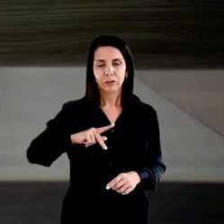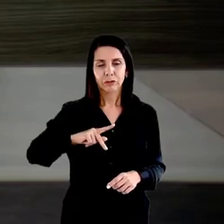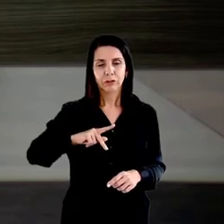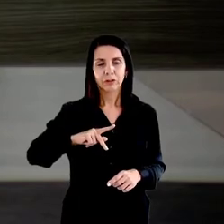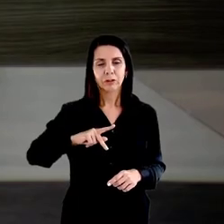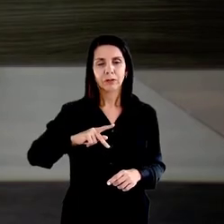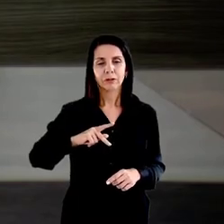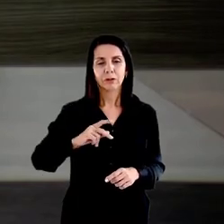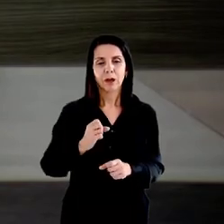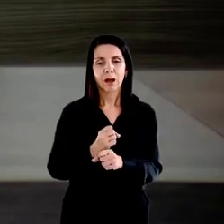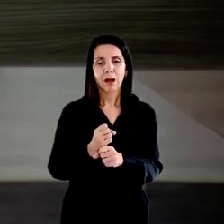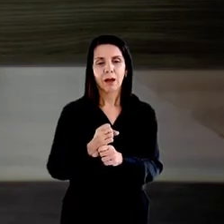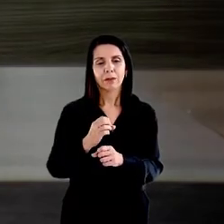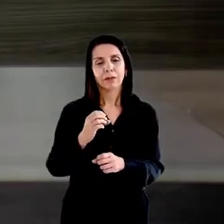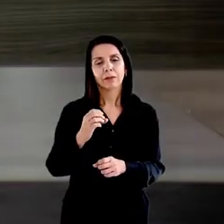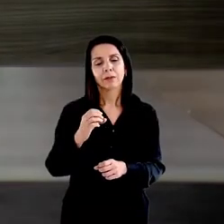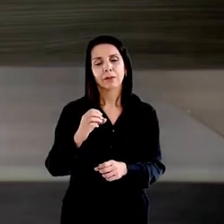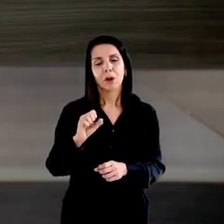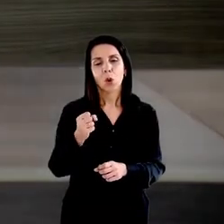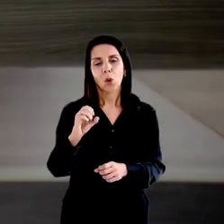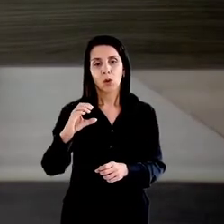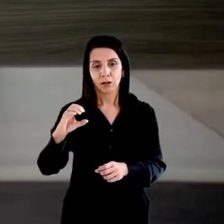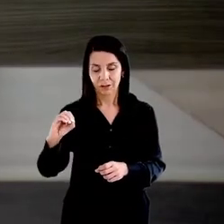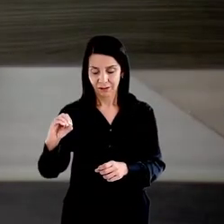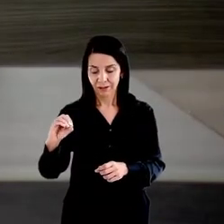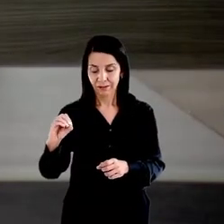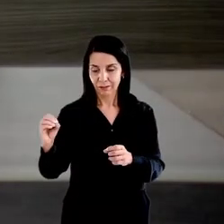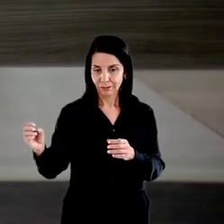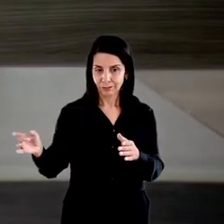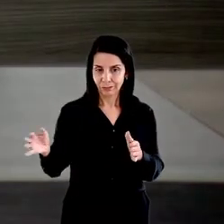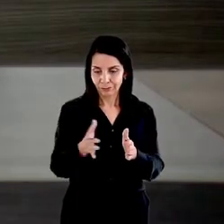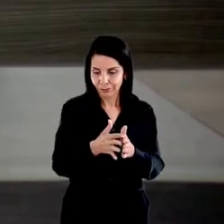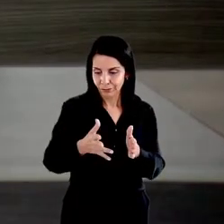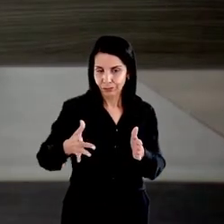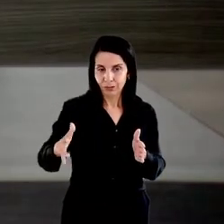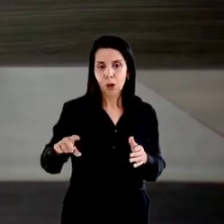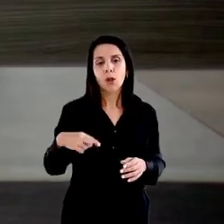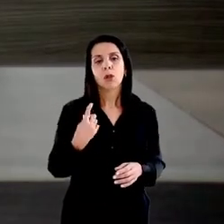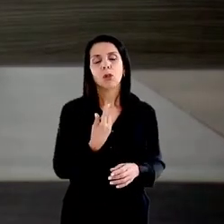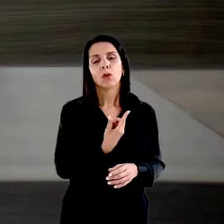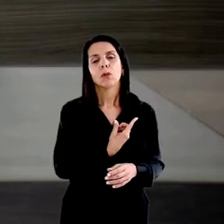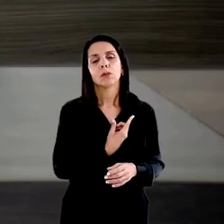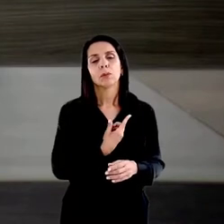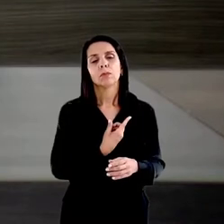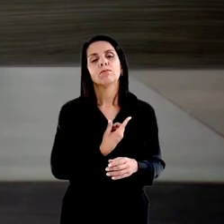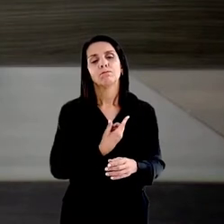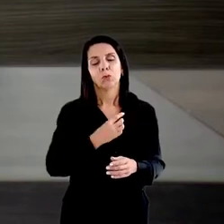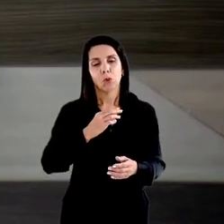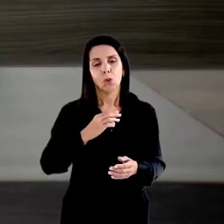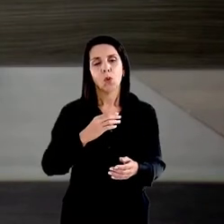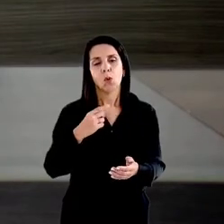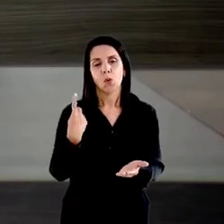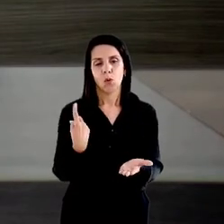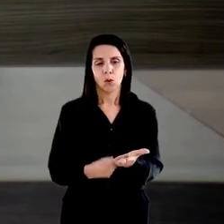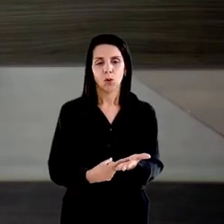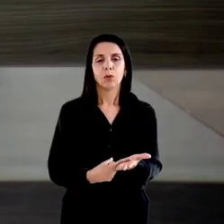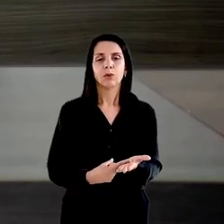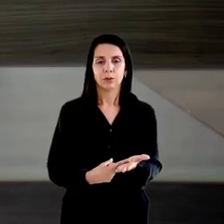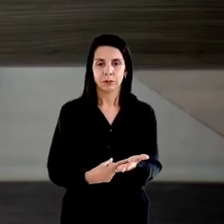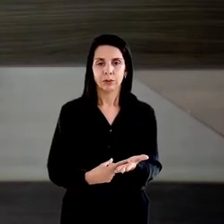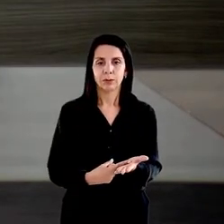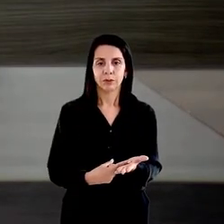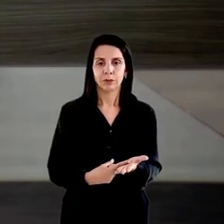nós temos um compromisso ético a ser vencido. Recentemente, e aí fica aqui uma mera e